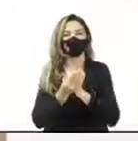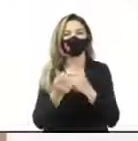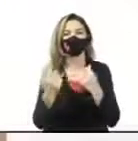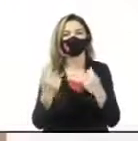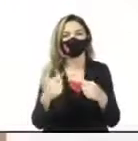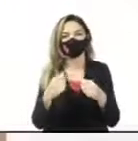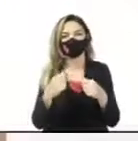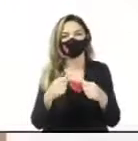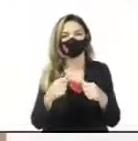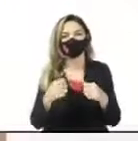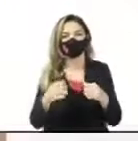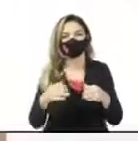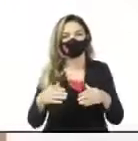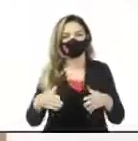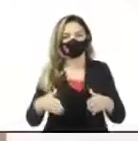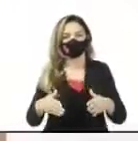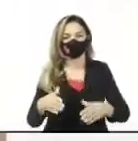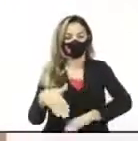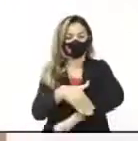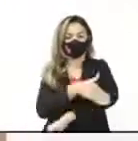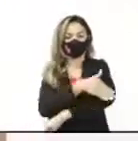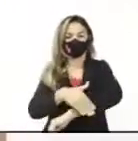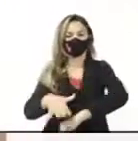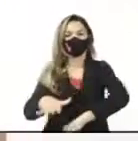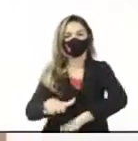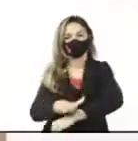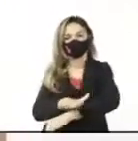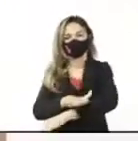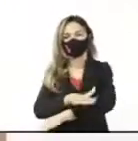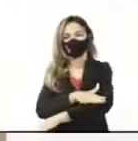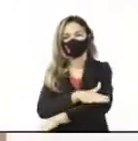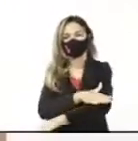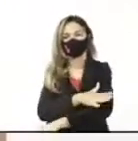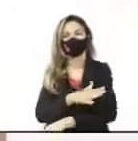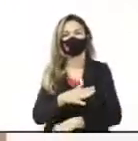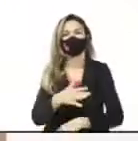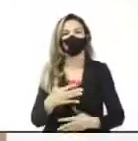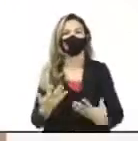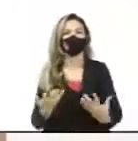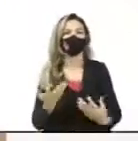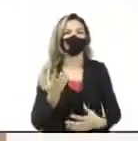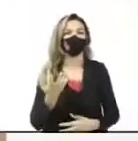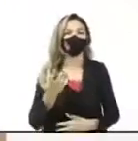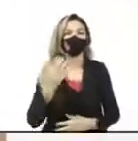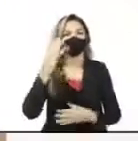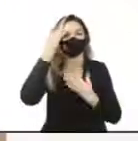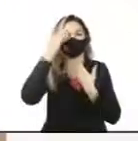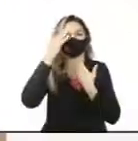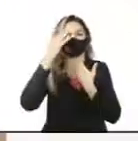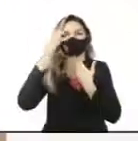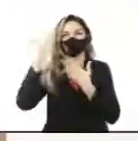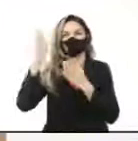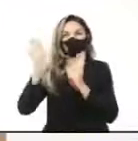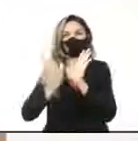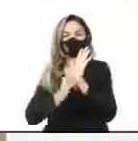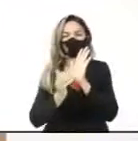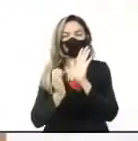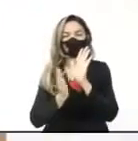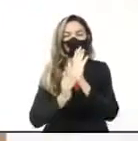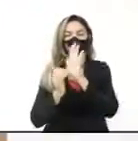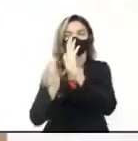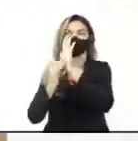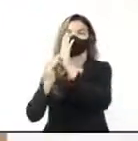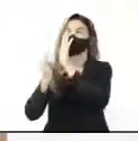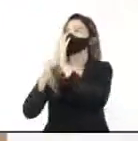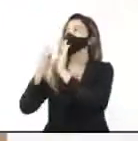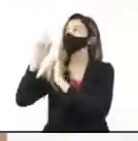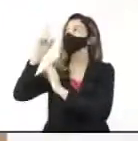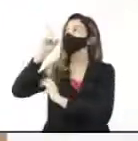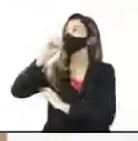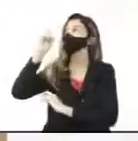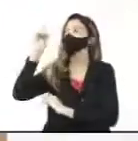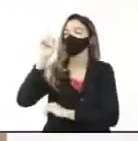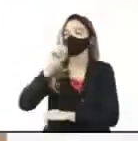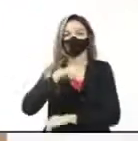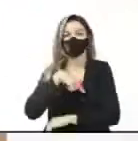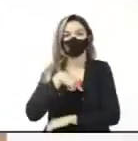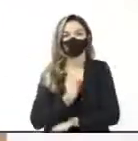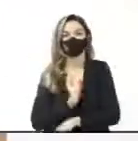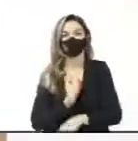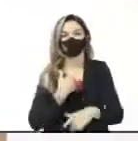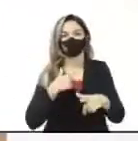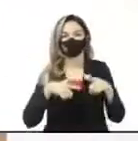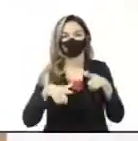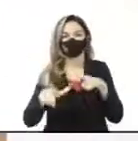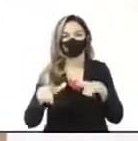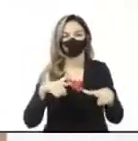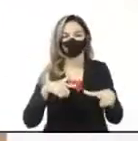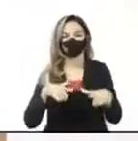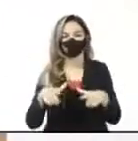Então, de antemão, a gente quer já agradecer a Deus, louvar a Deus por esse trabalho que a gente vem fazendo, apesar que